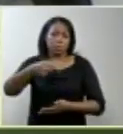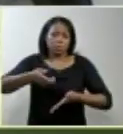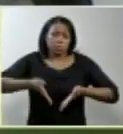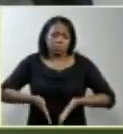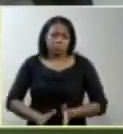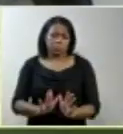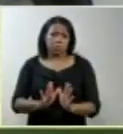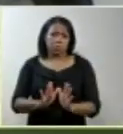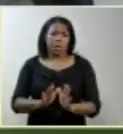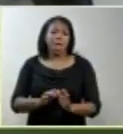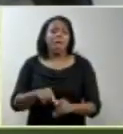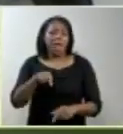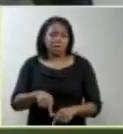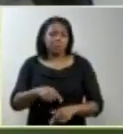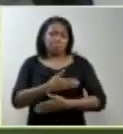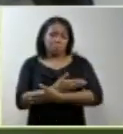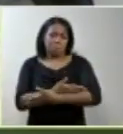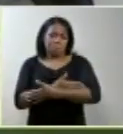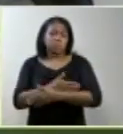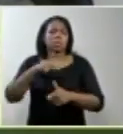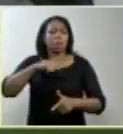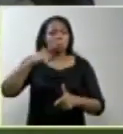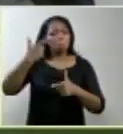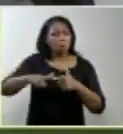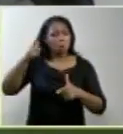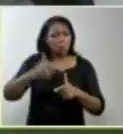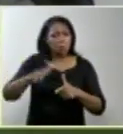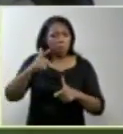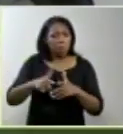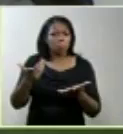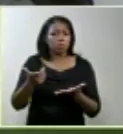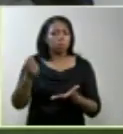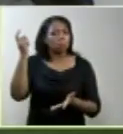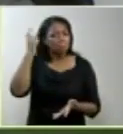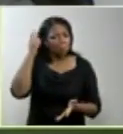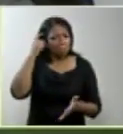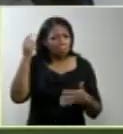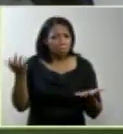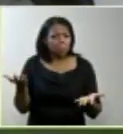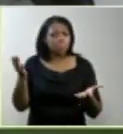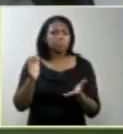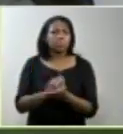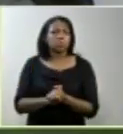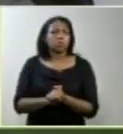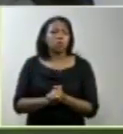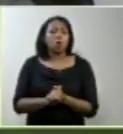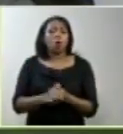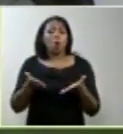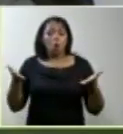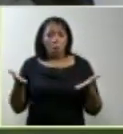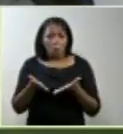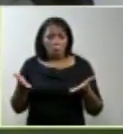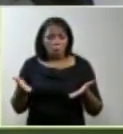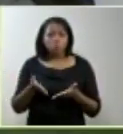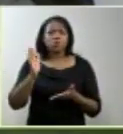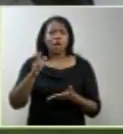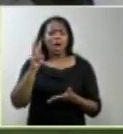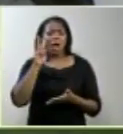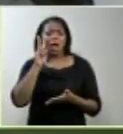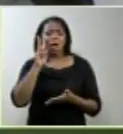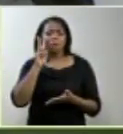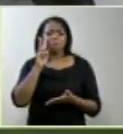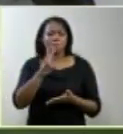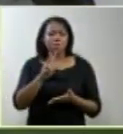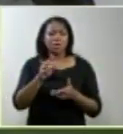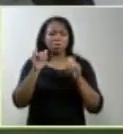esta criança e agora nesse episódio recente ainda hoje lia matérias nos jornais sobre